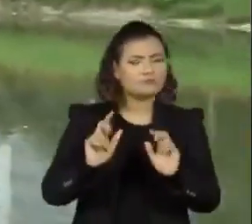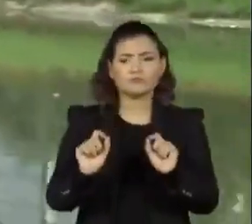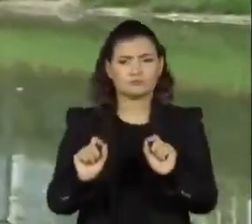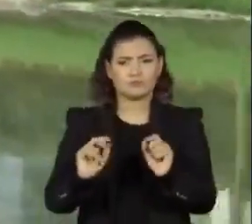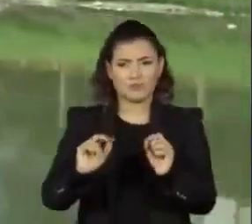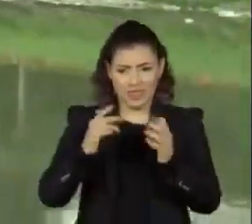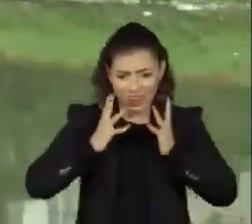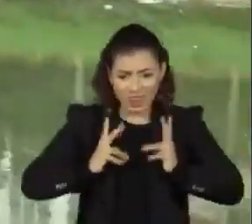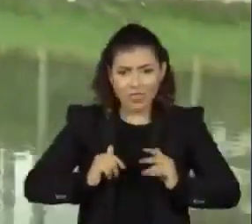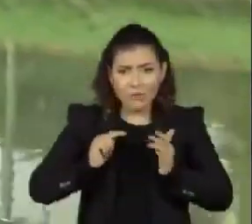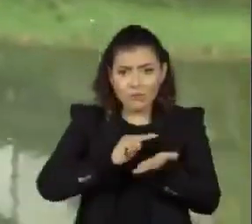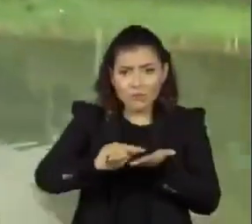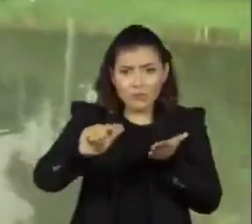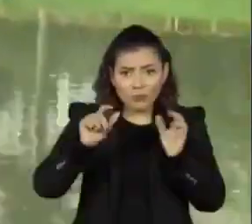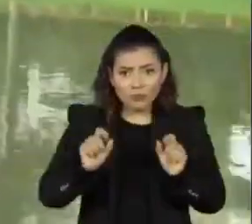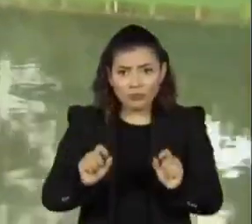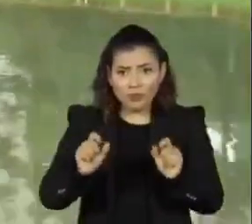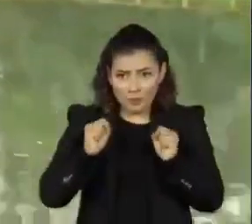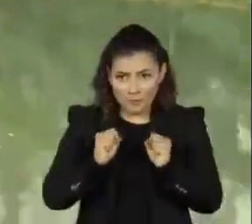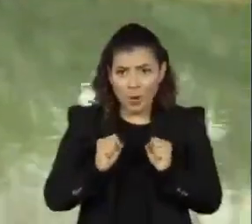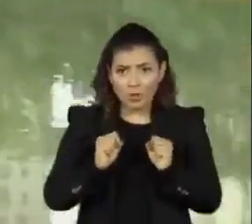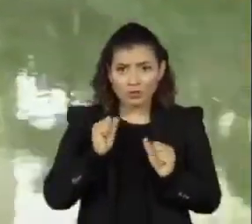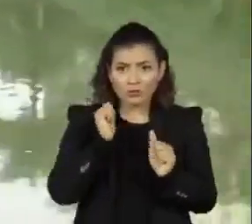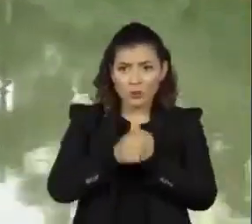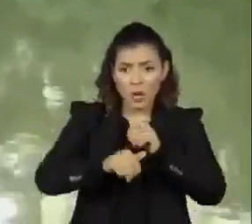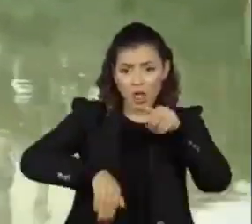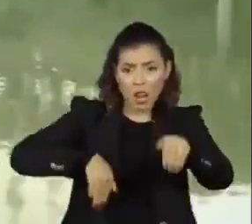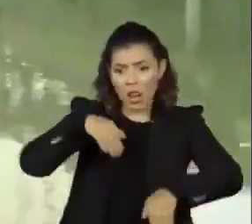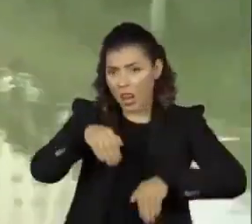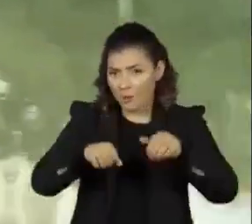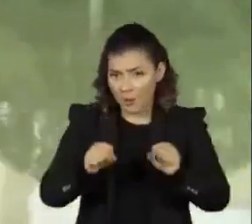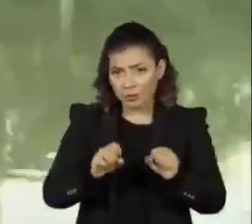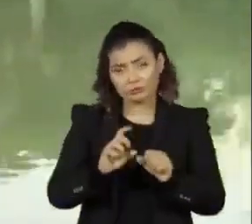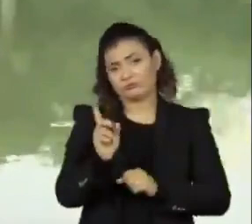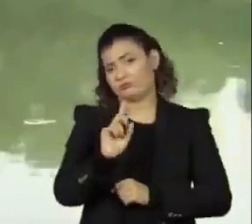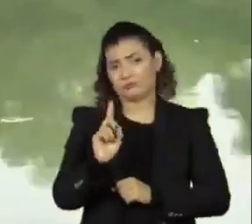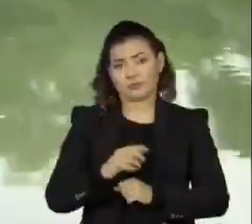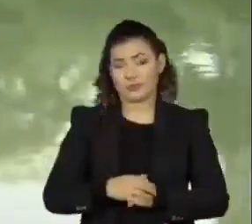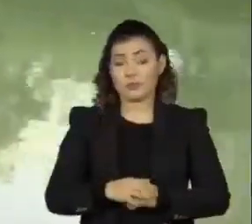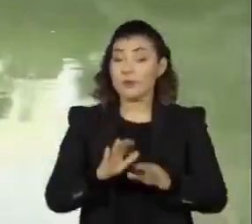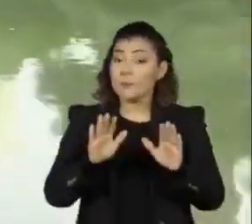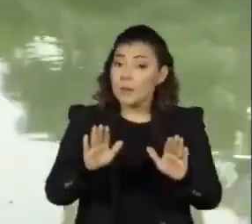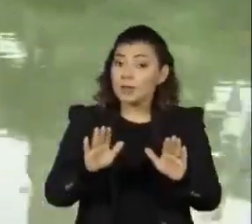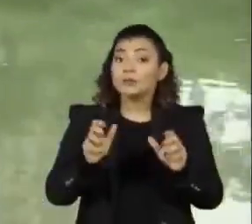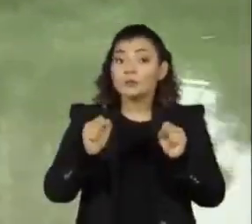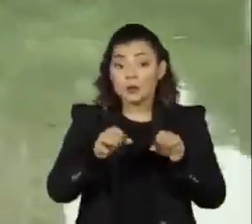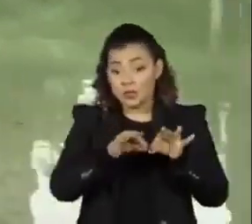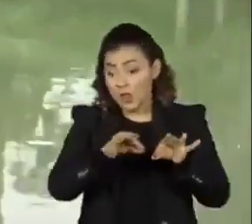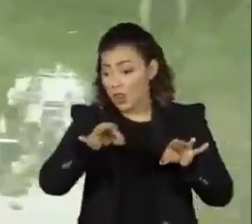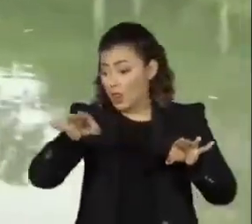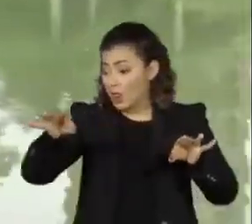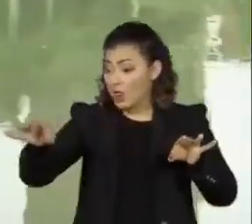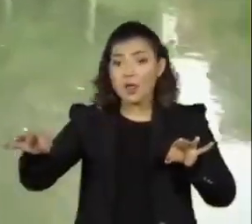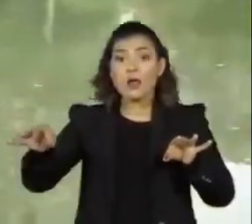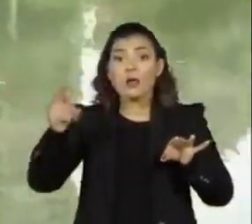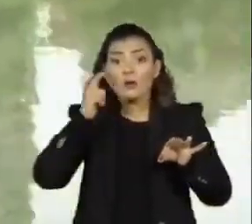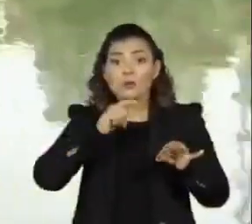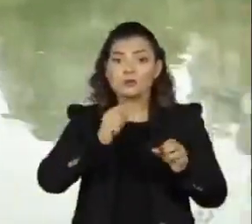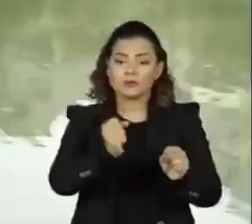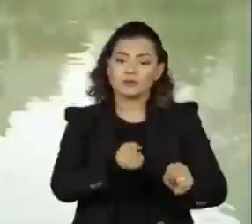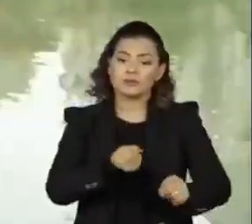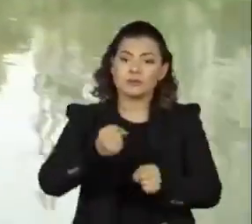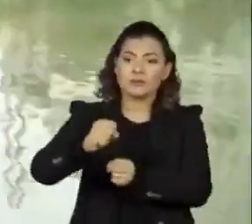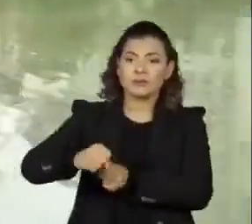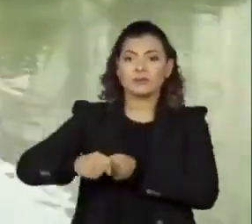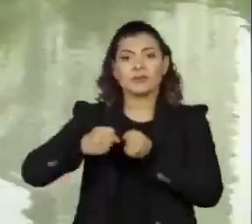que a água estará limpa para a prática de atividades esportivas, por exemplo. Mas pode permitir que a extensão do Pinheiros seja navegável